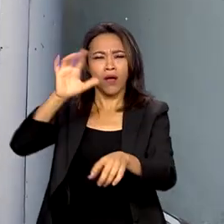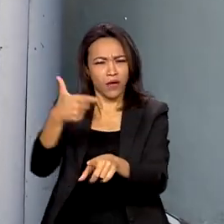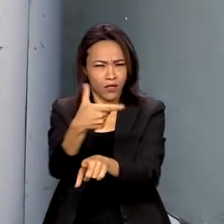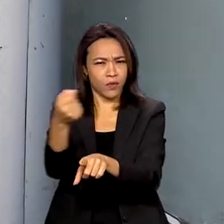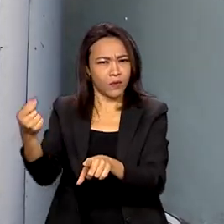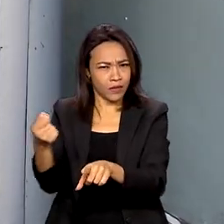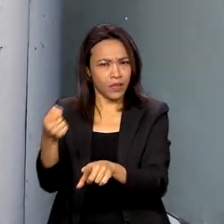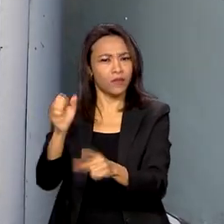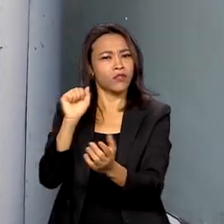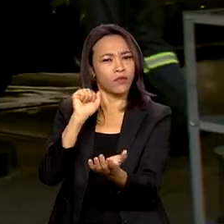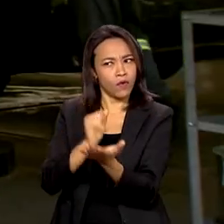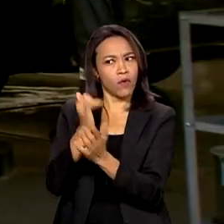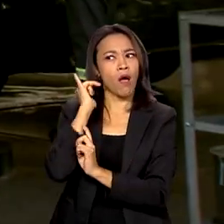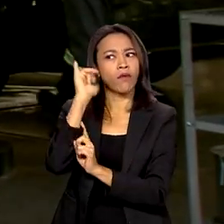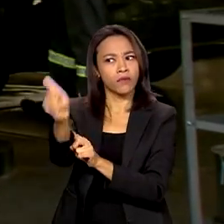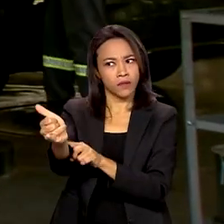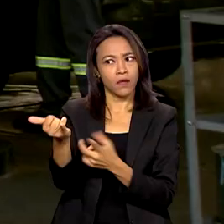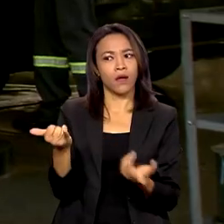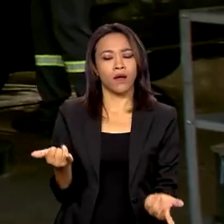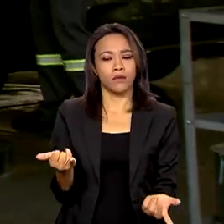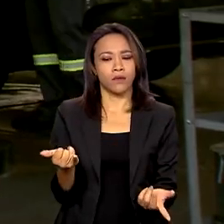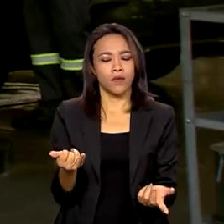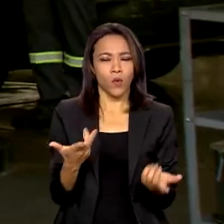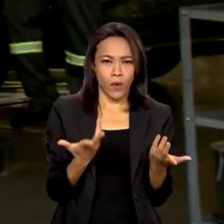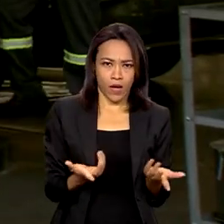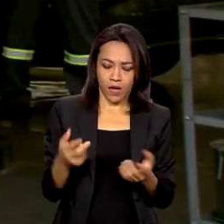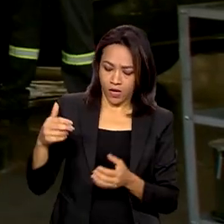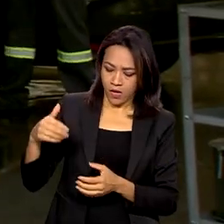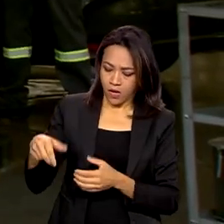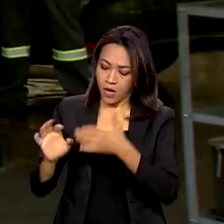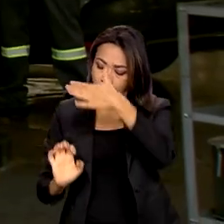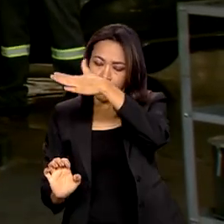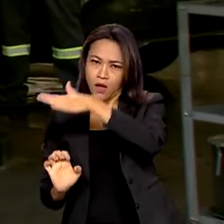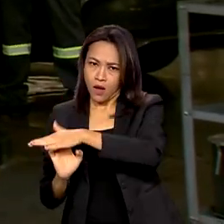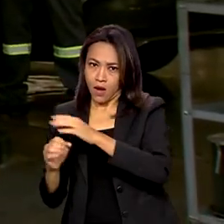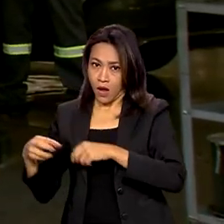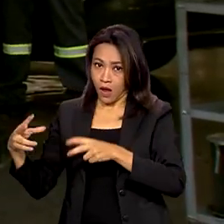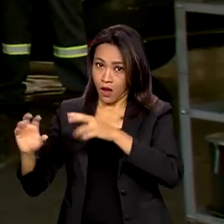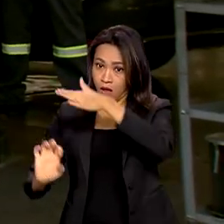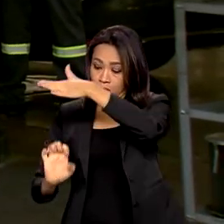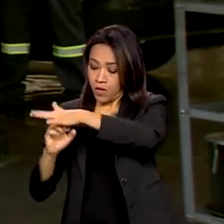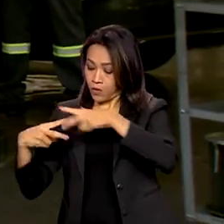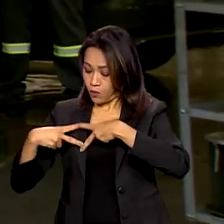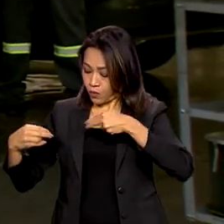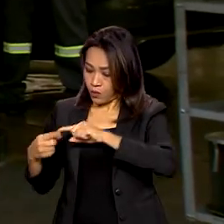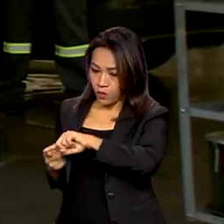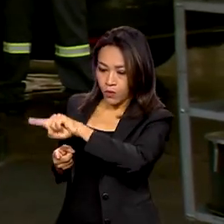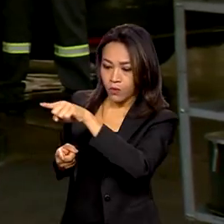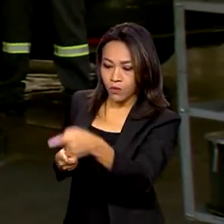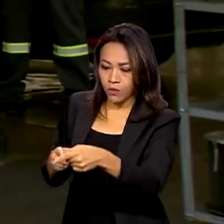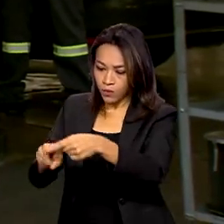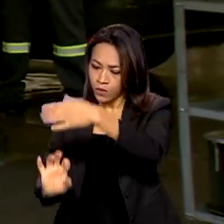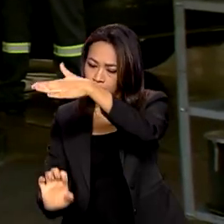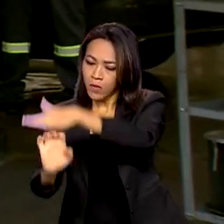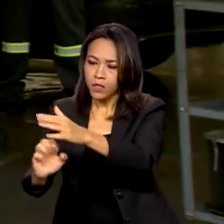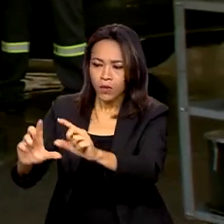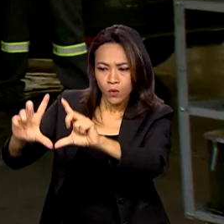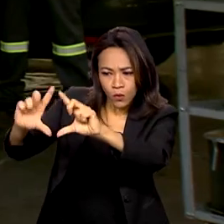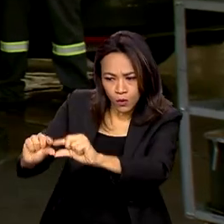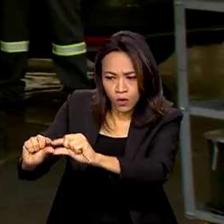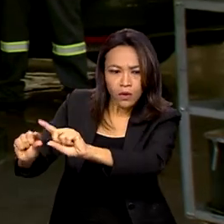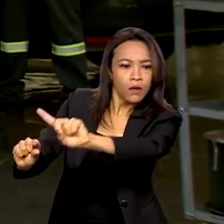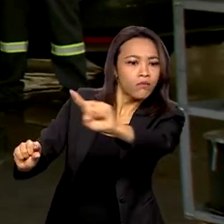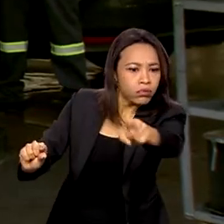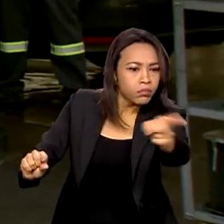todas as regiões. Se o preço diminuiu para as distribuidoras, tem de abaixar aqui também. E o consumidor